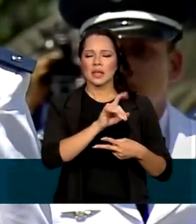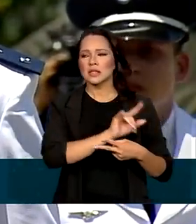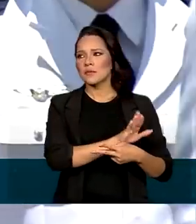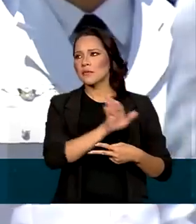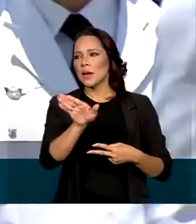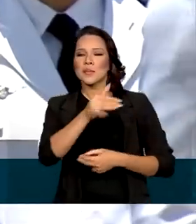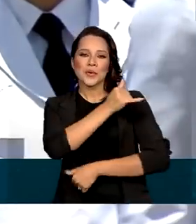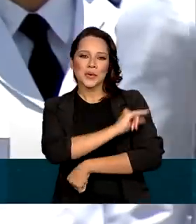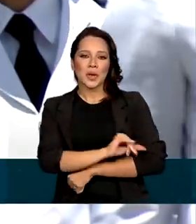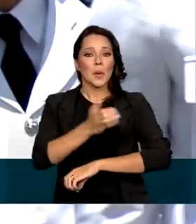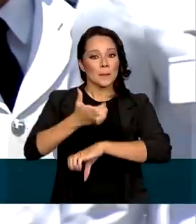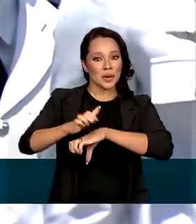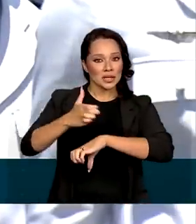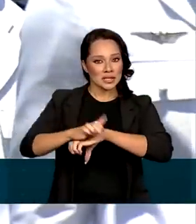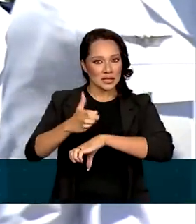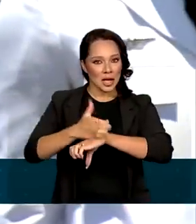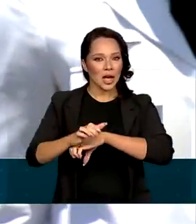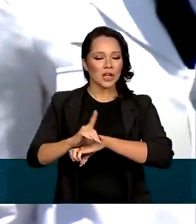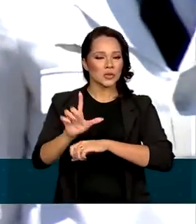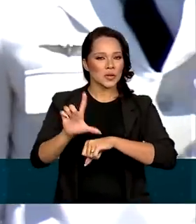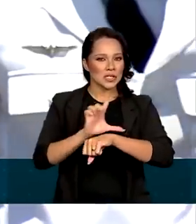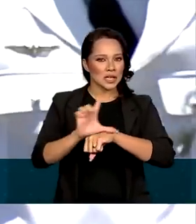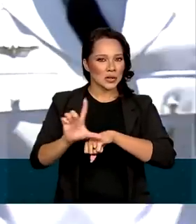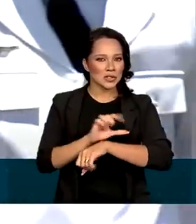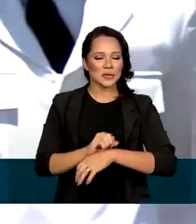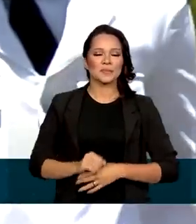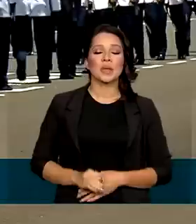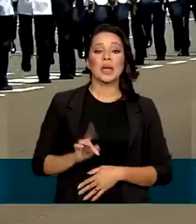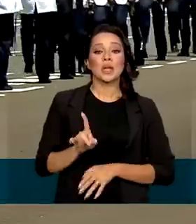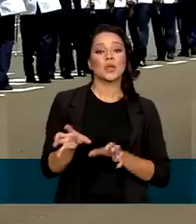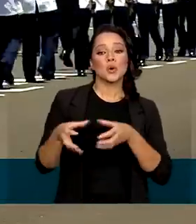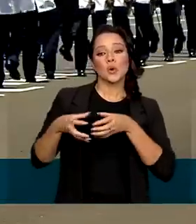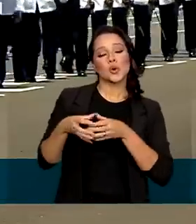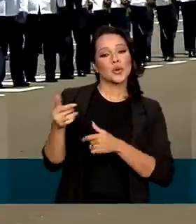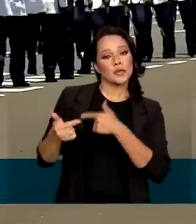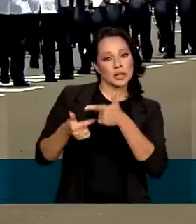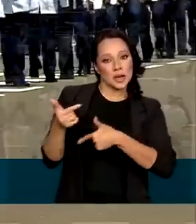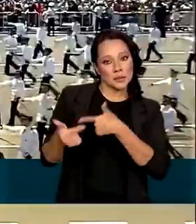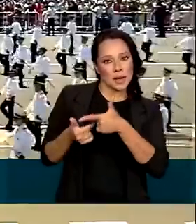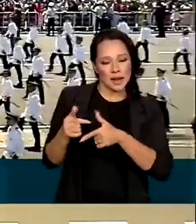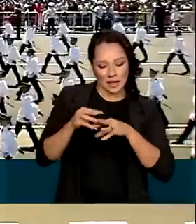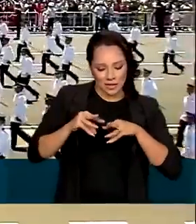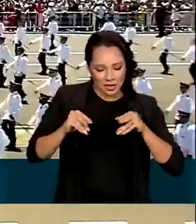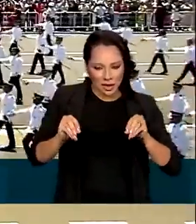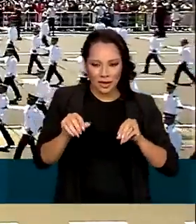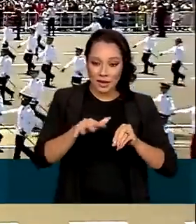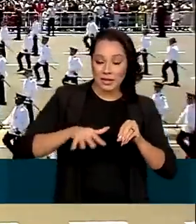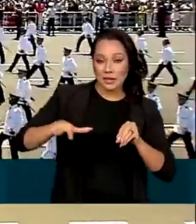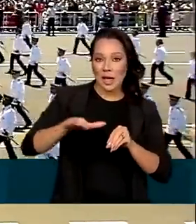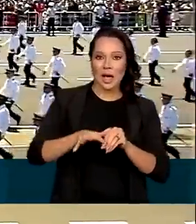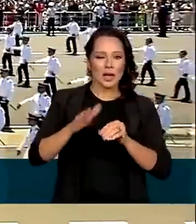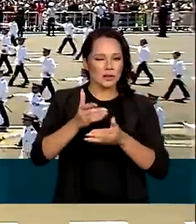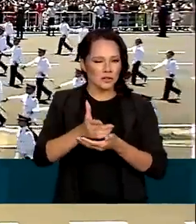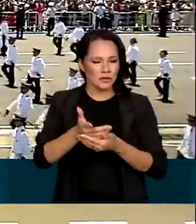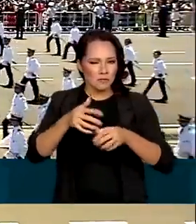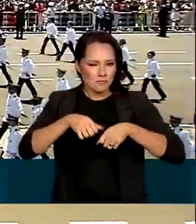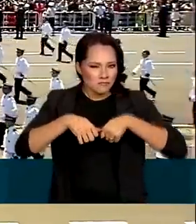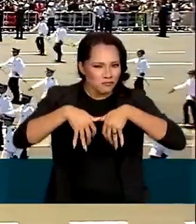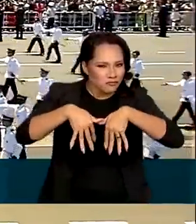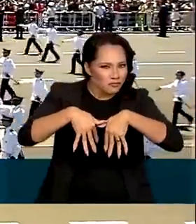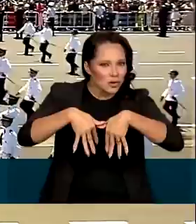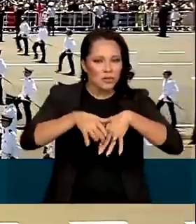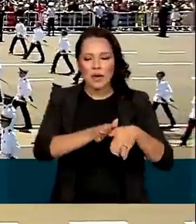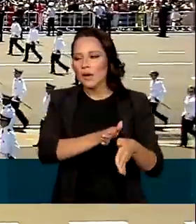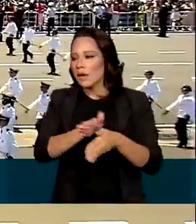de Janeiro, para um estágio prático em logística. E a turma que vai trabalhar em terra, na área da infantaria, vai ser